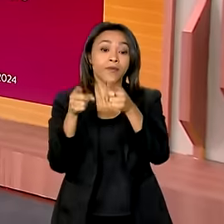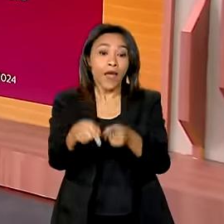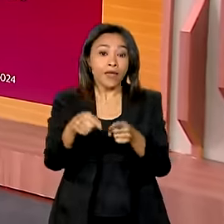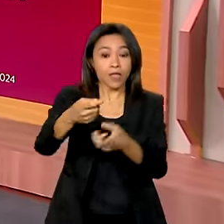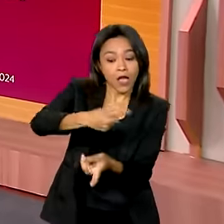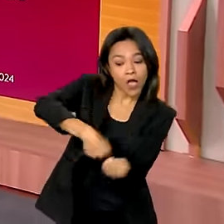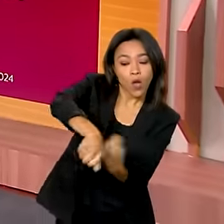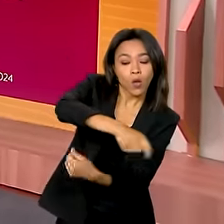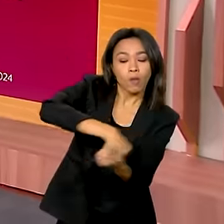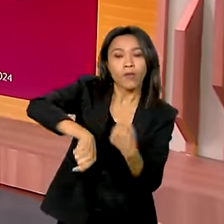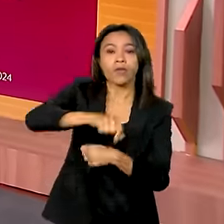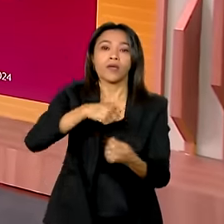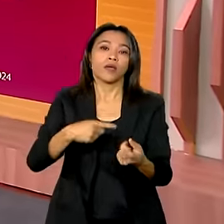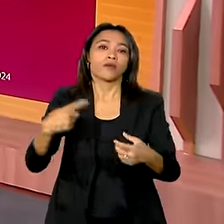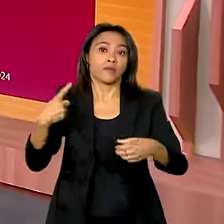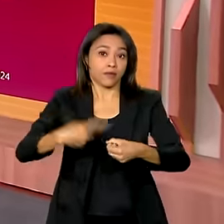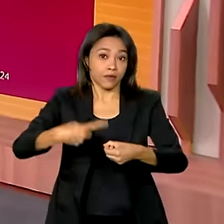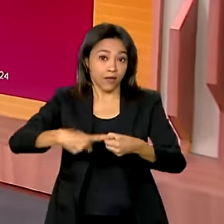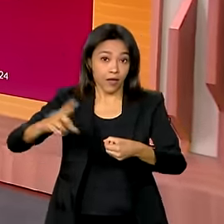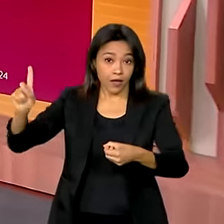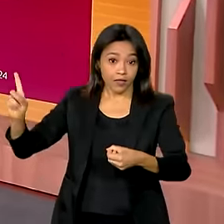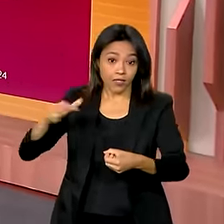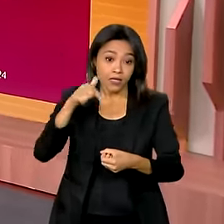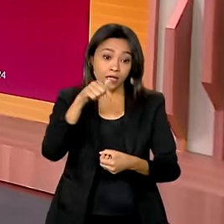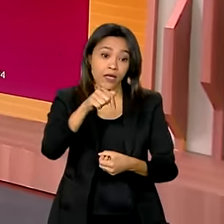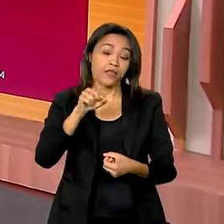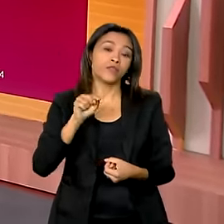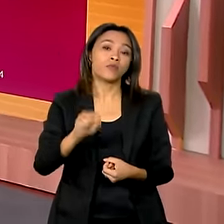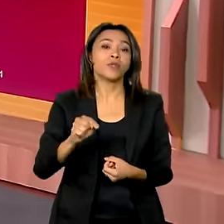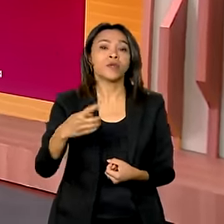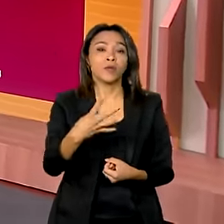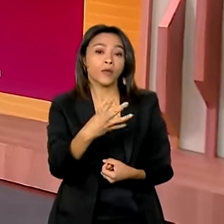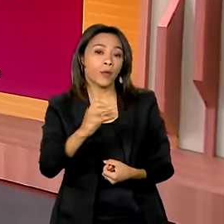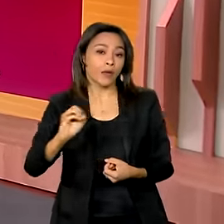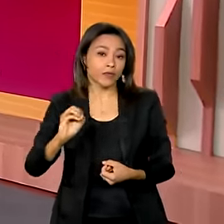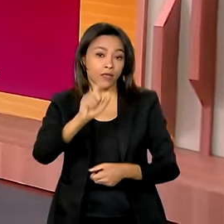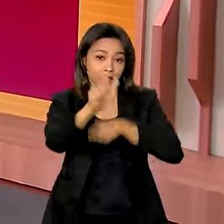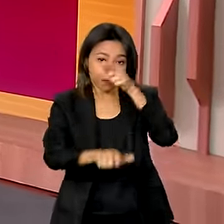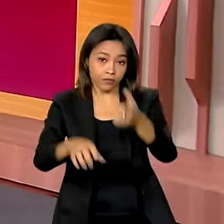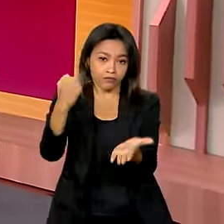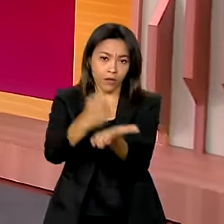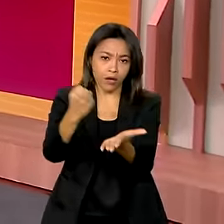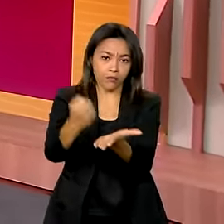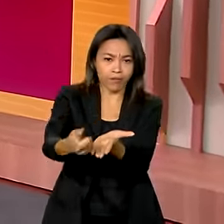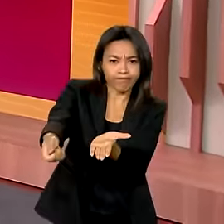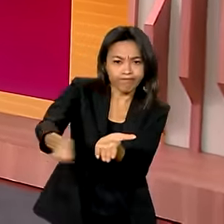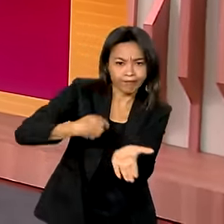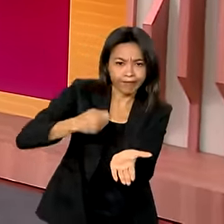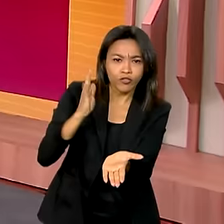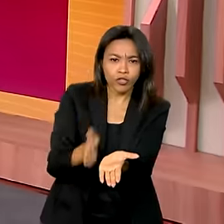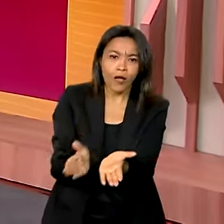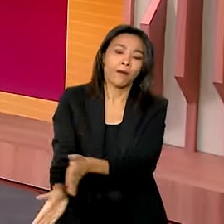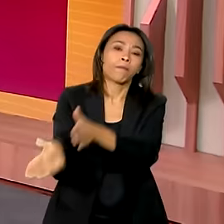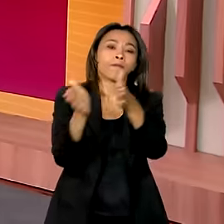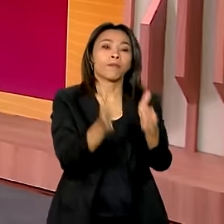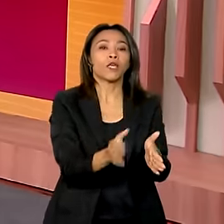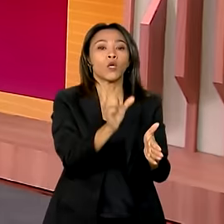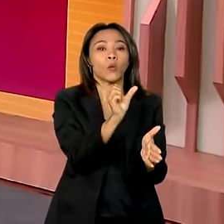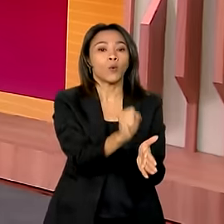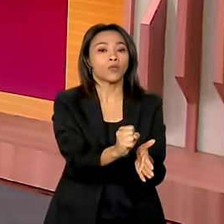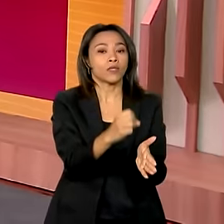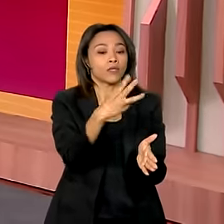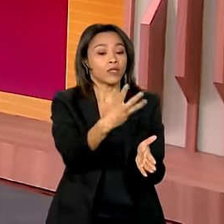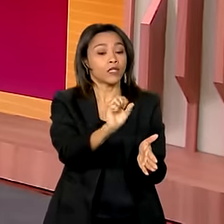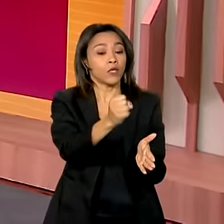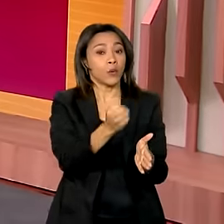Vassouras conta com 7.400 trabalhadores com carteira assinada e 838